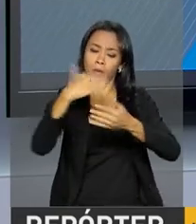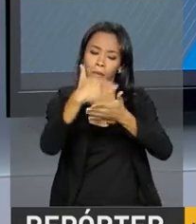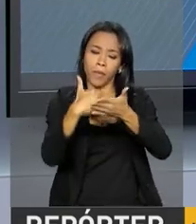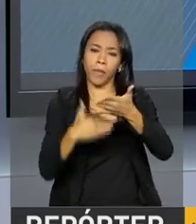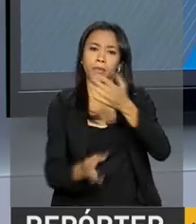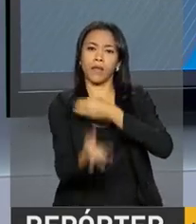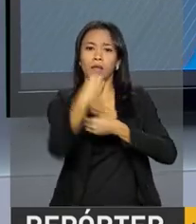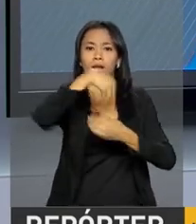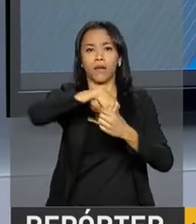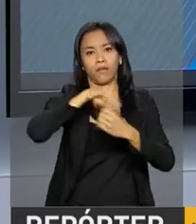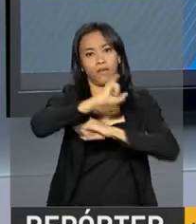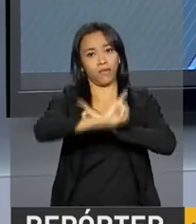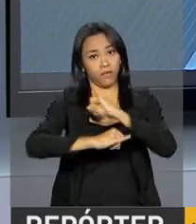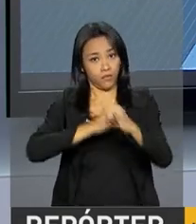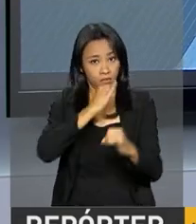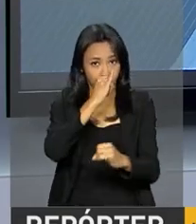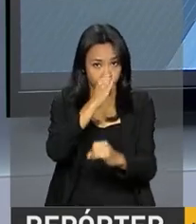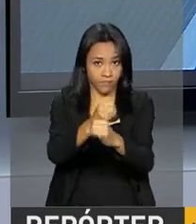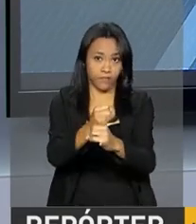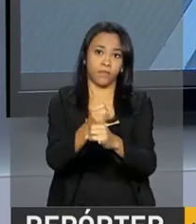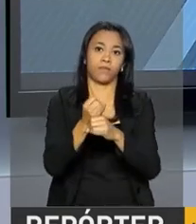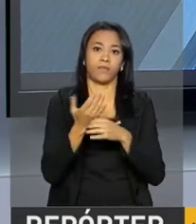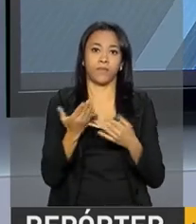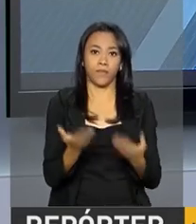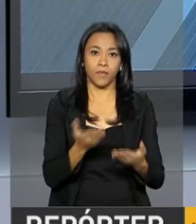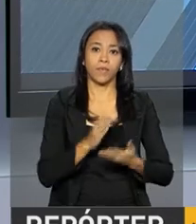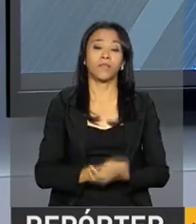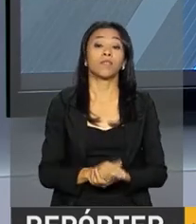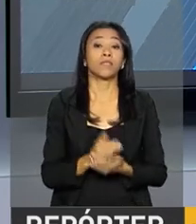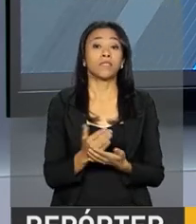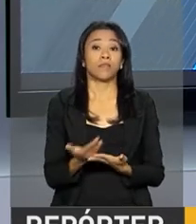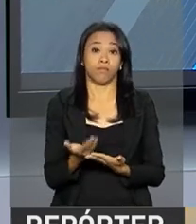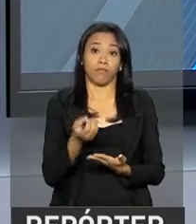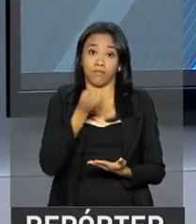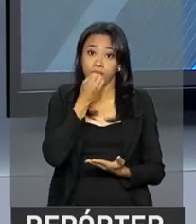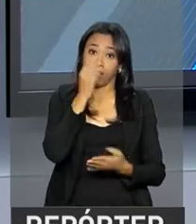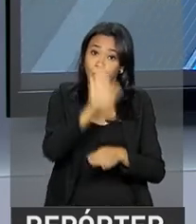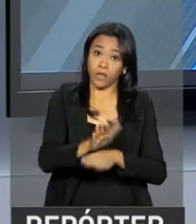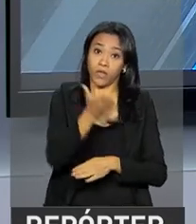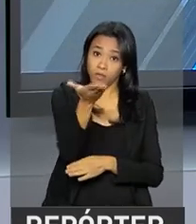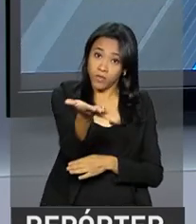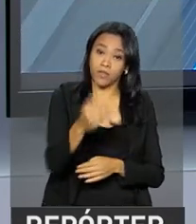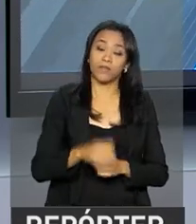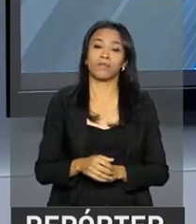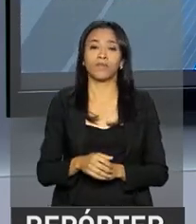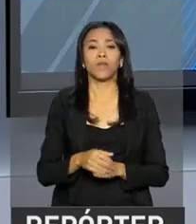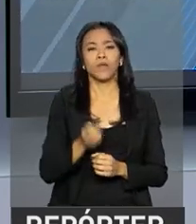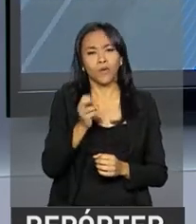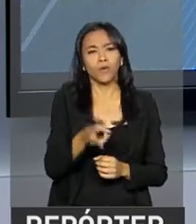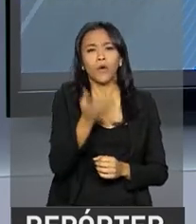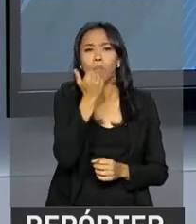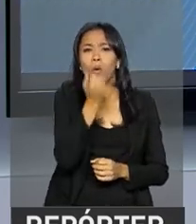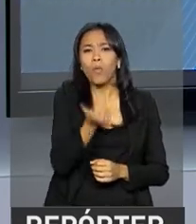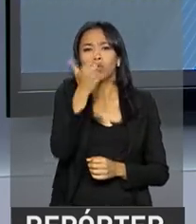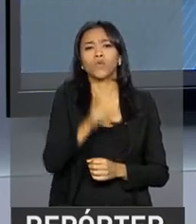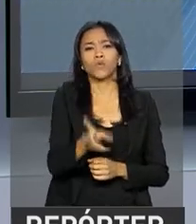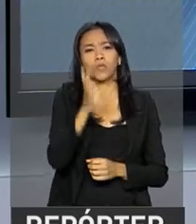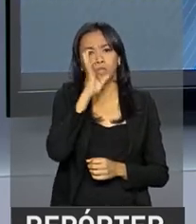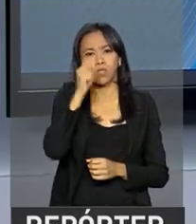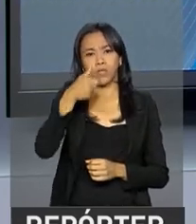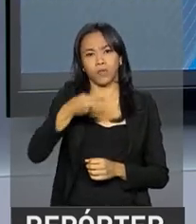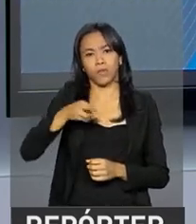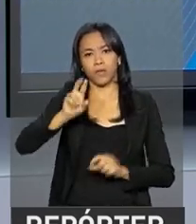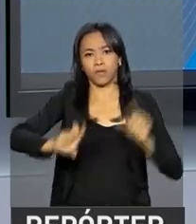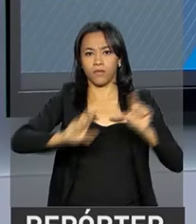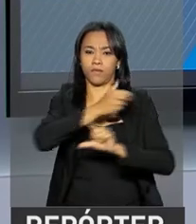programação está disponível na nossa página na internet. Uma boa tarde para você, um bom almoço e continue com a gente aqui na